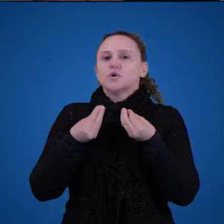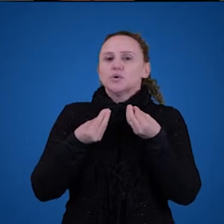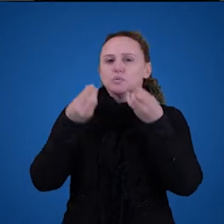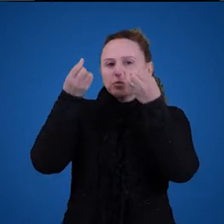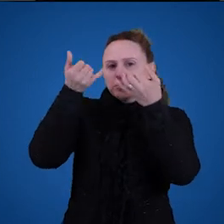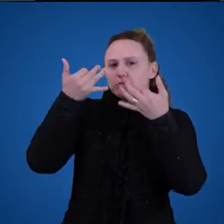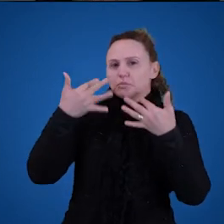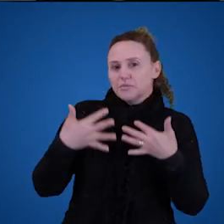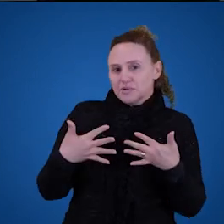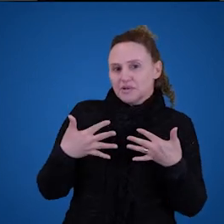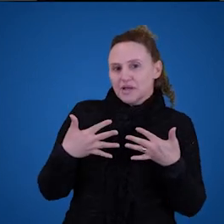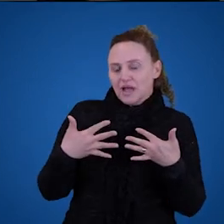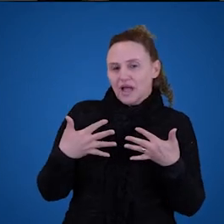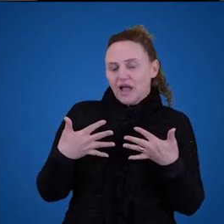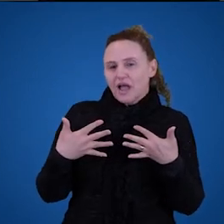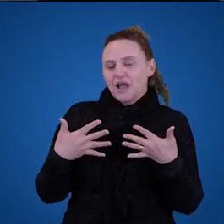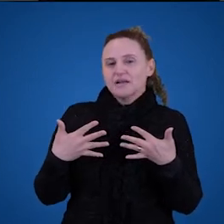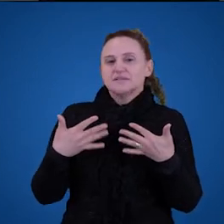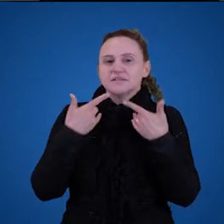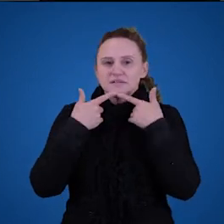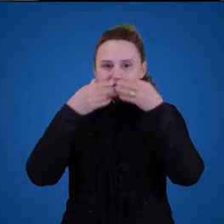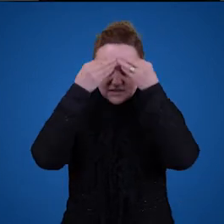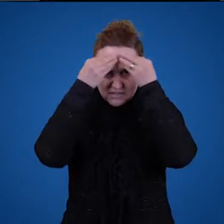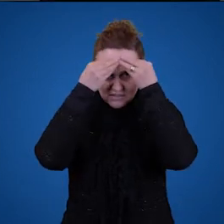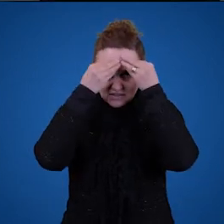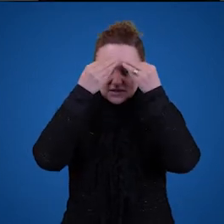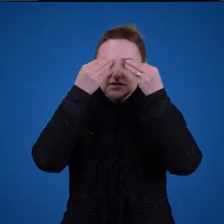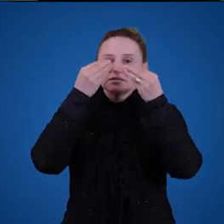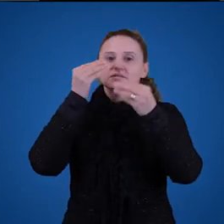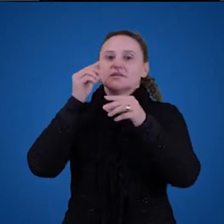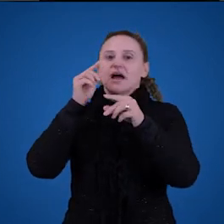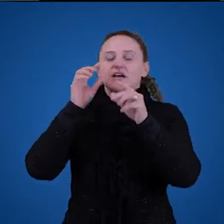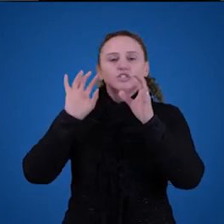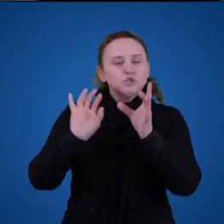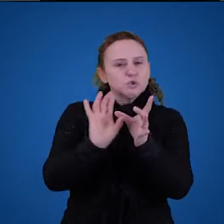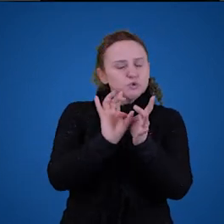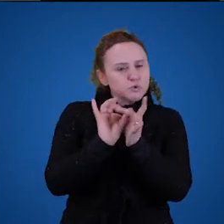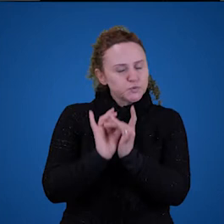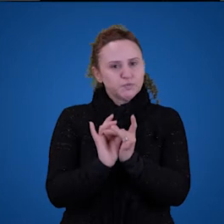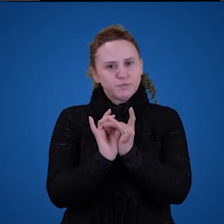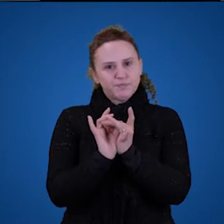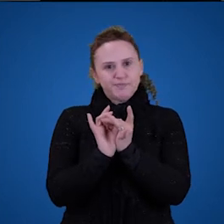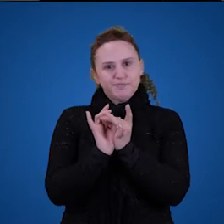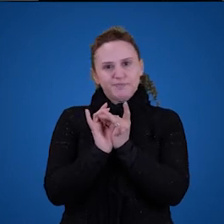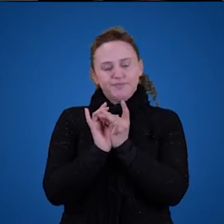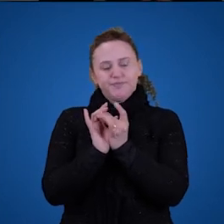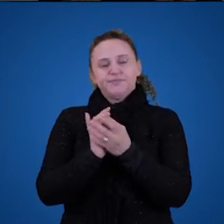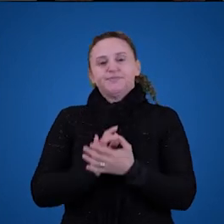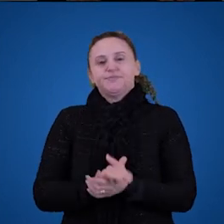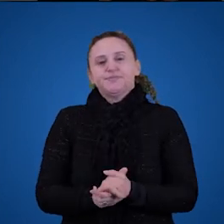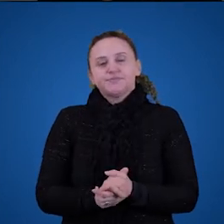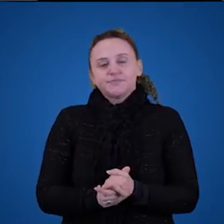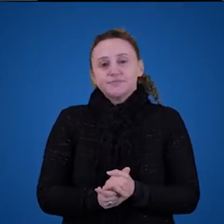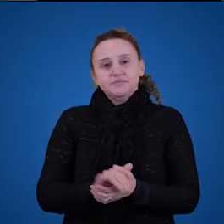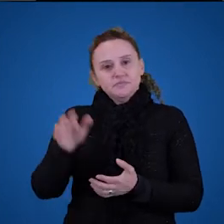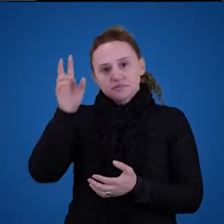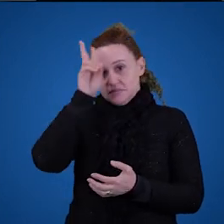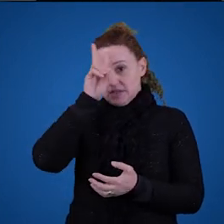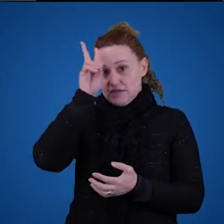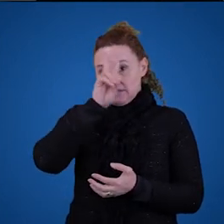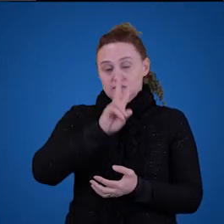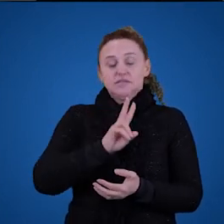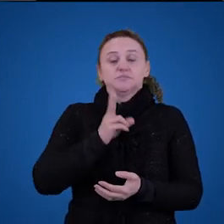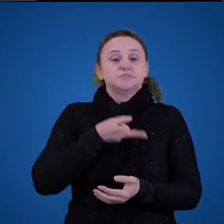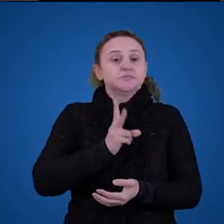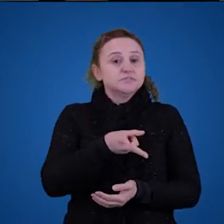justamente explicar como os itens linguísticos estão atrelados a objetos e etc. Então, lembrem-se